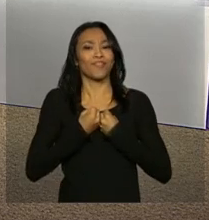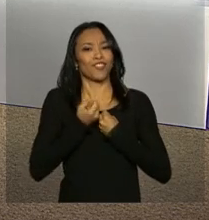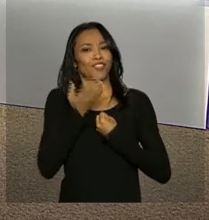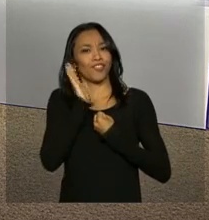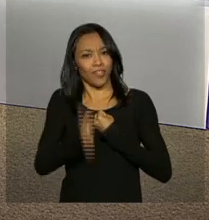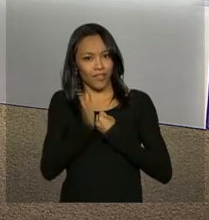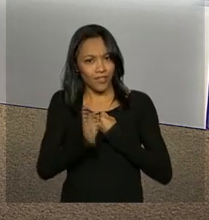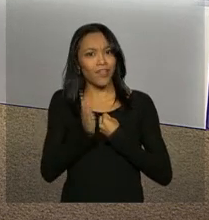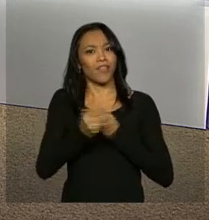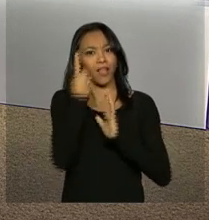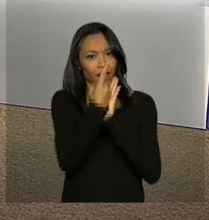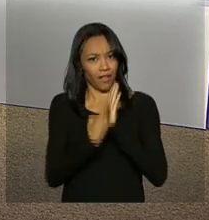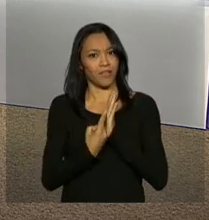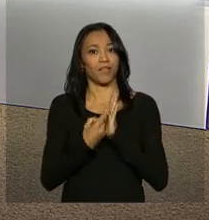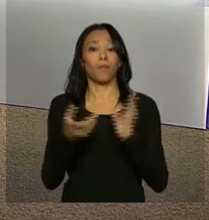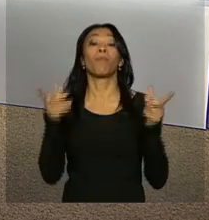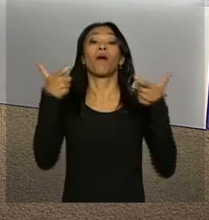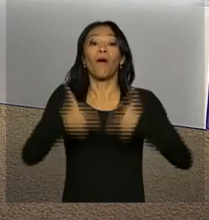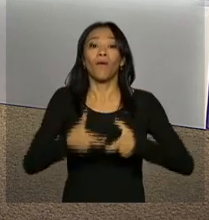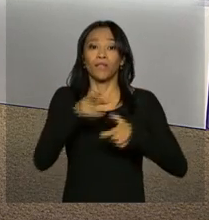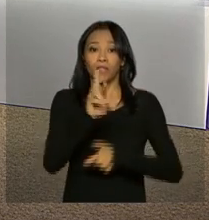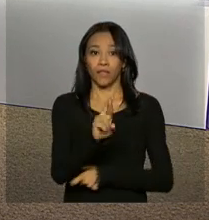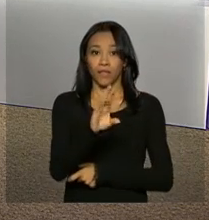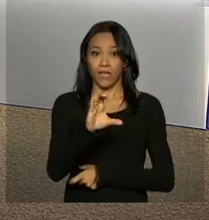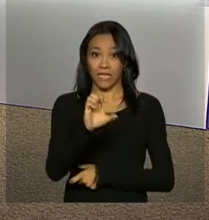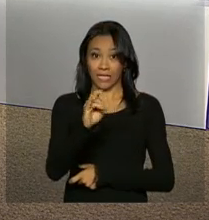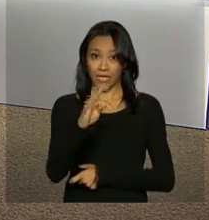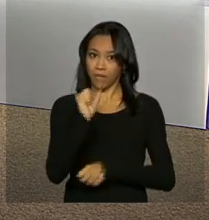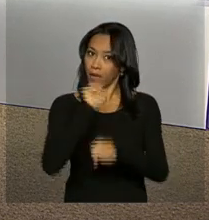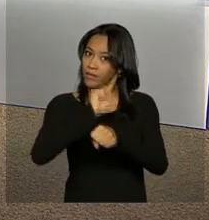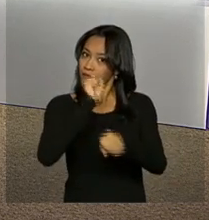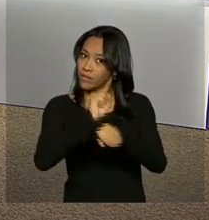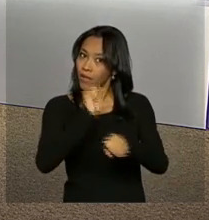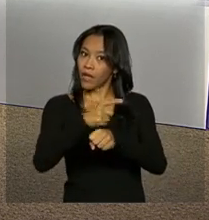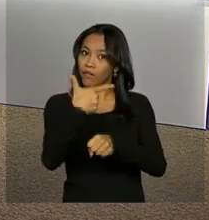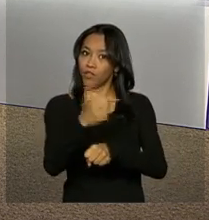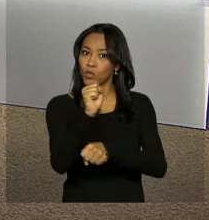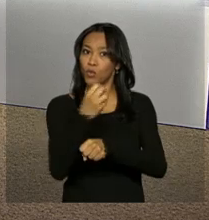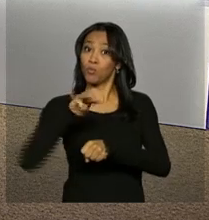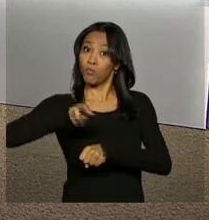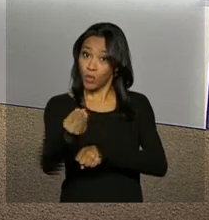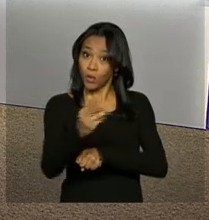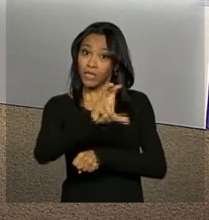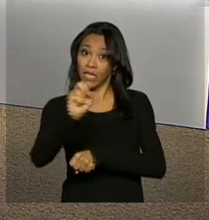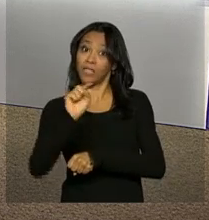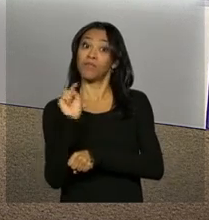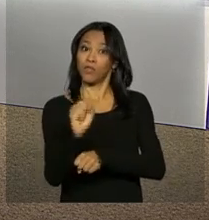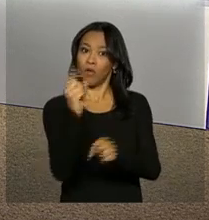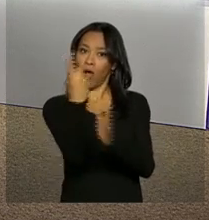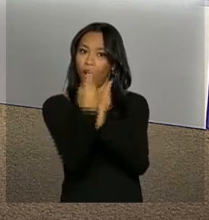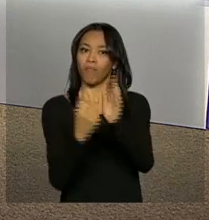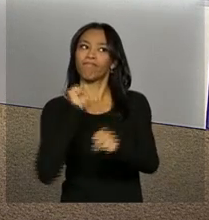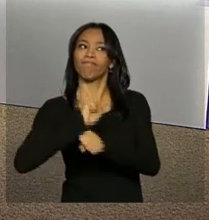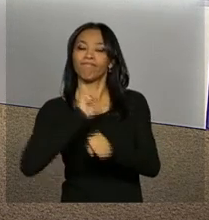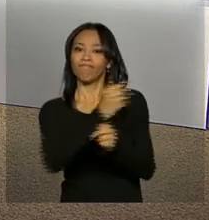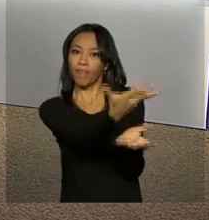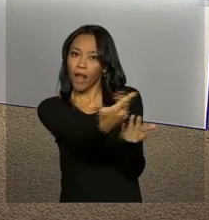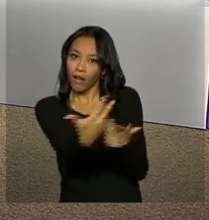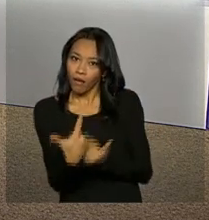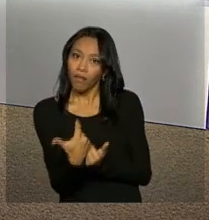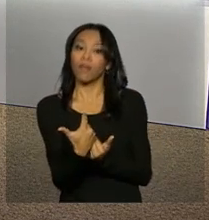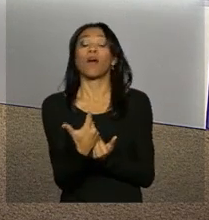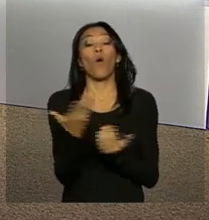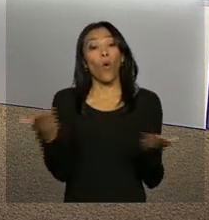prestação de contas à Receita Federal, mas são esperadas 28 milhões e 500 mil declarações. Hoje, a Receita divulgou o